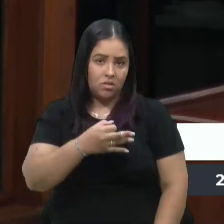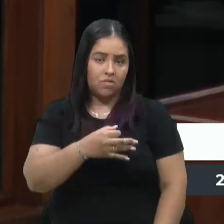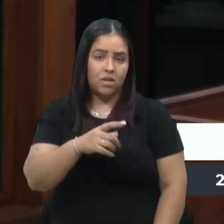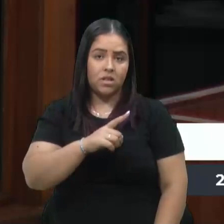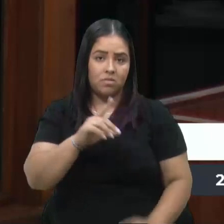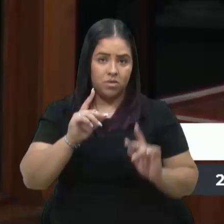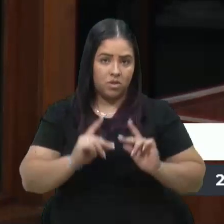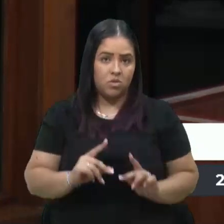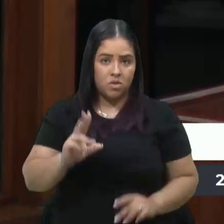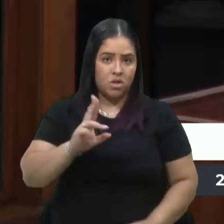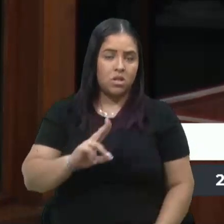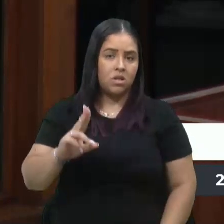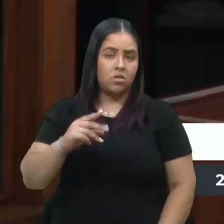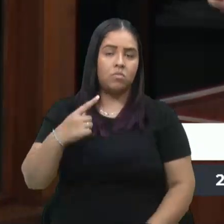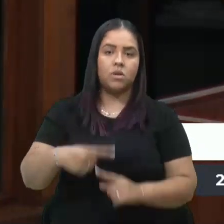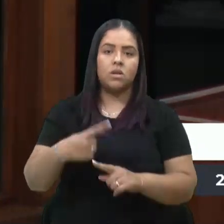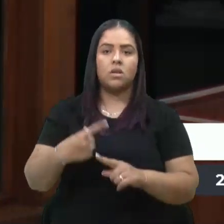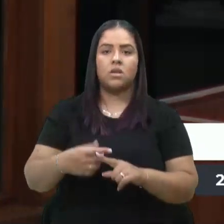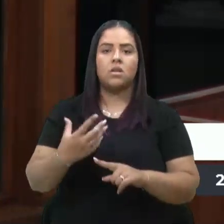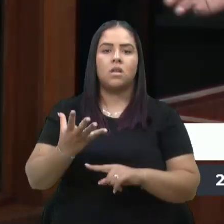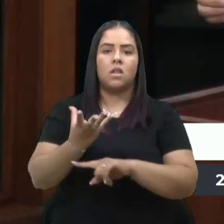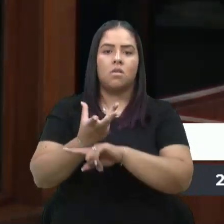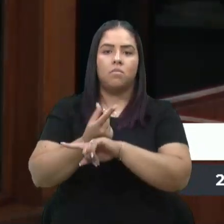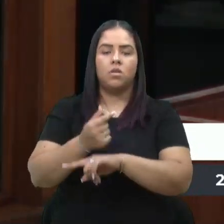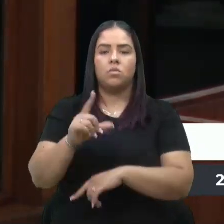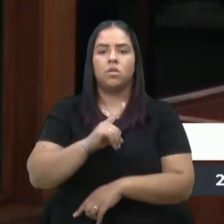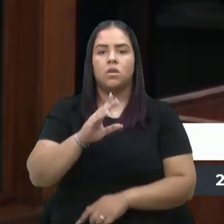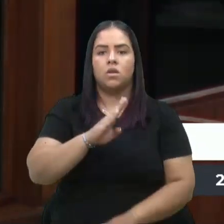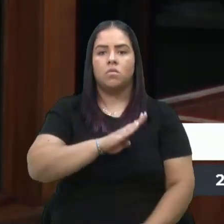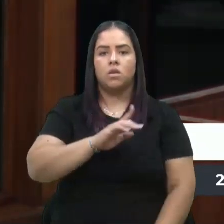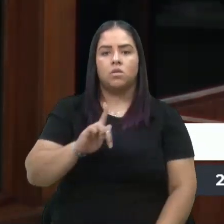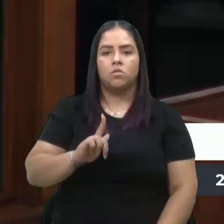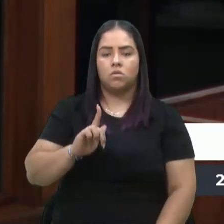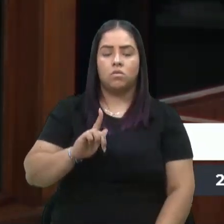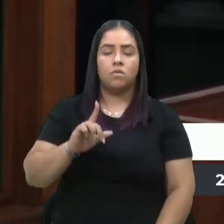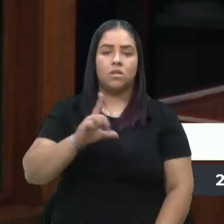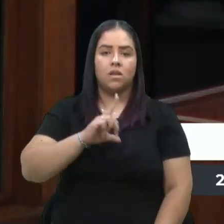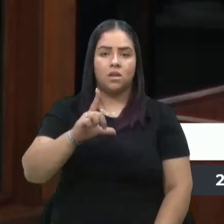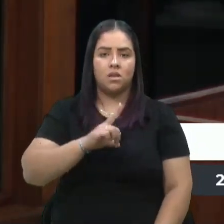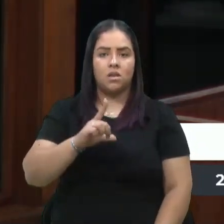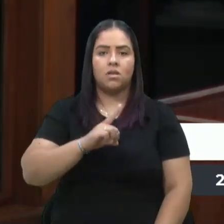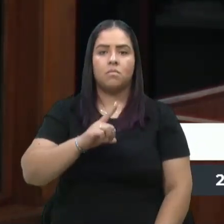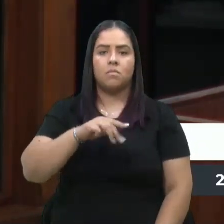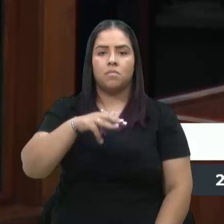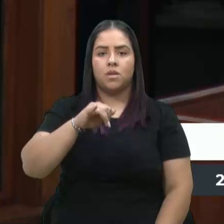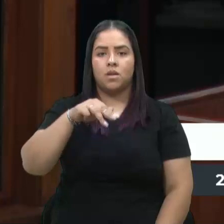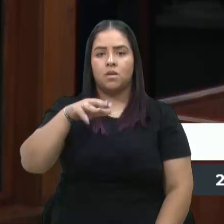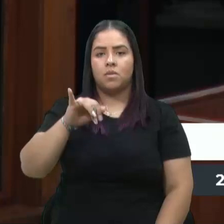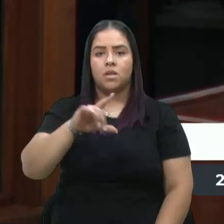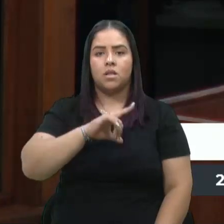público para isso. porque Gramado tem, Bento tem, Miami tem, Londres tem.